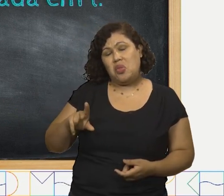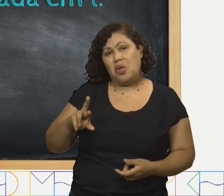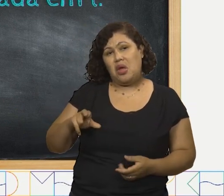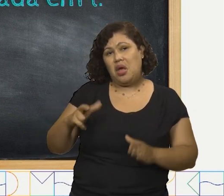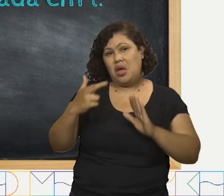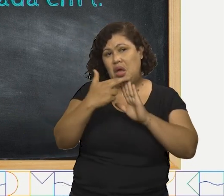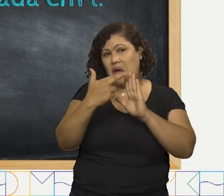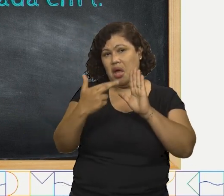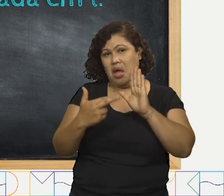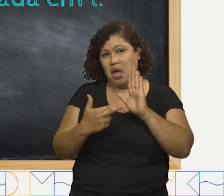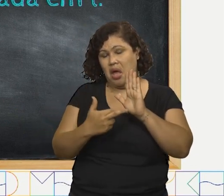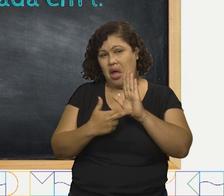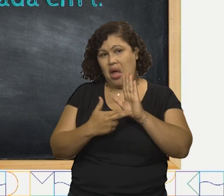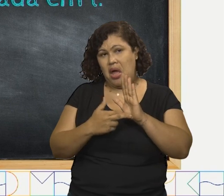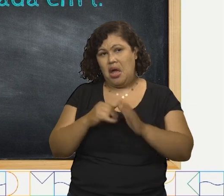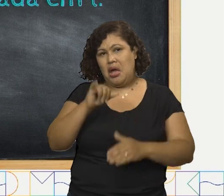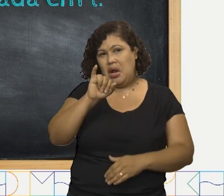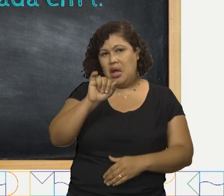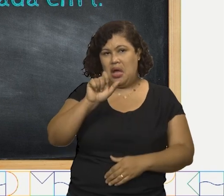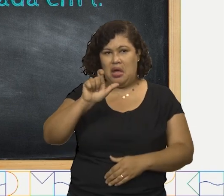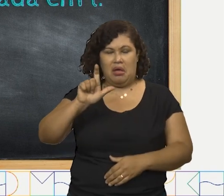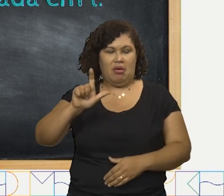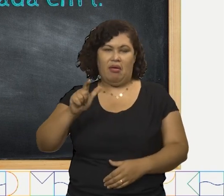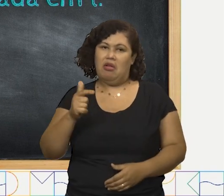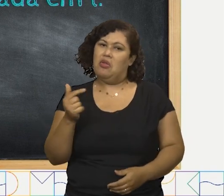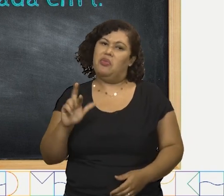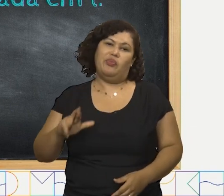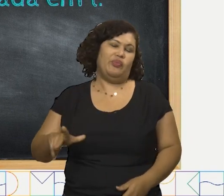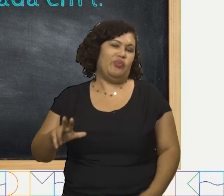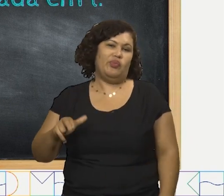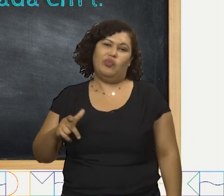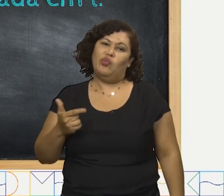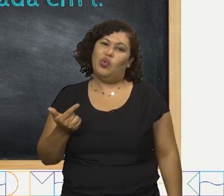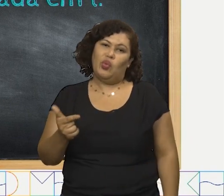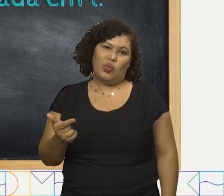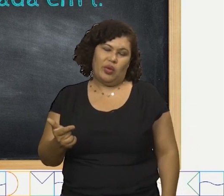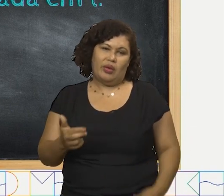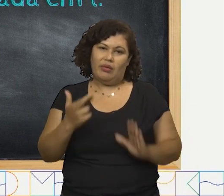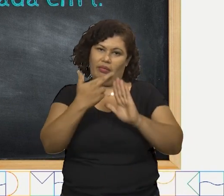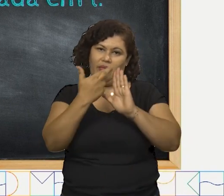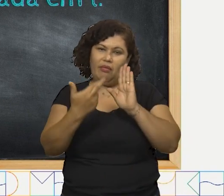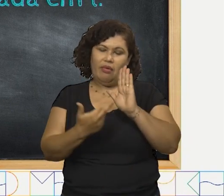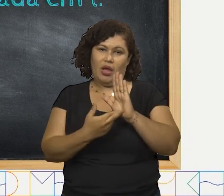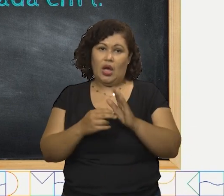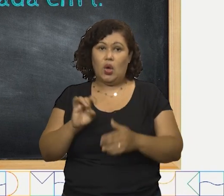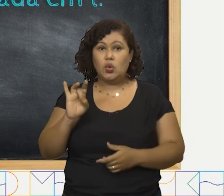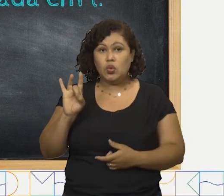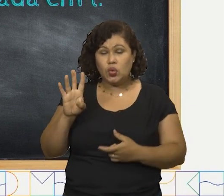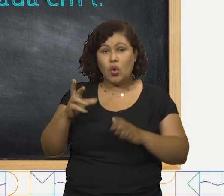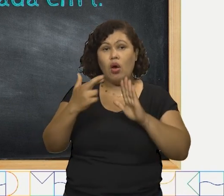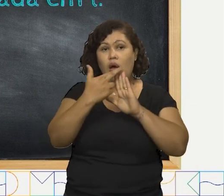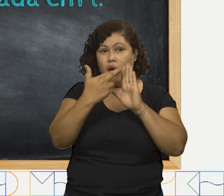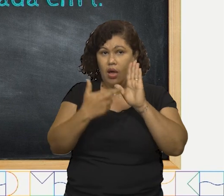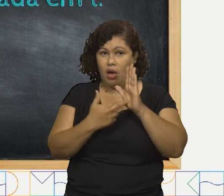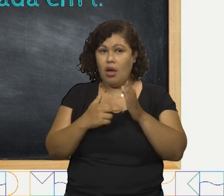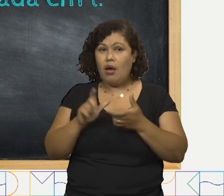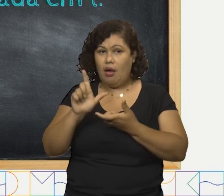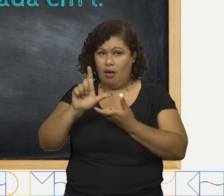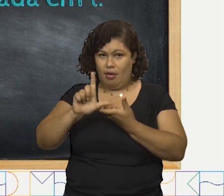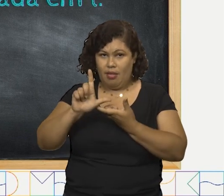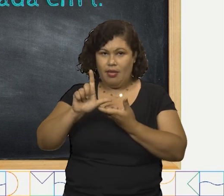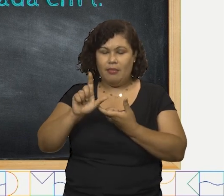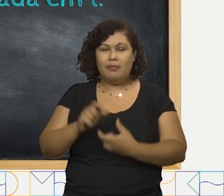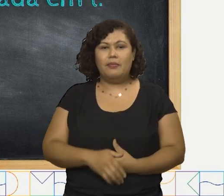regra da letra A. Não é terminada em I, mas terminada em L.